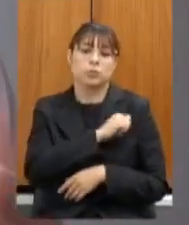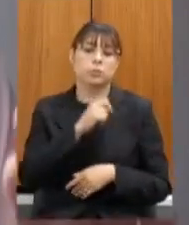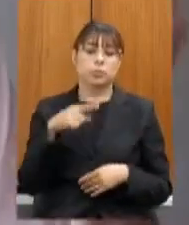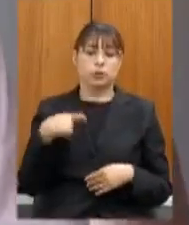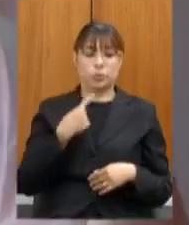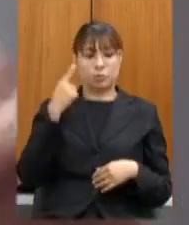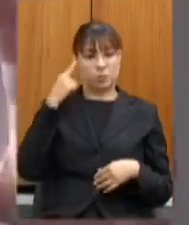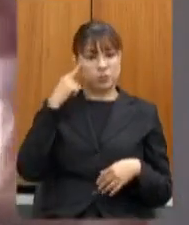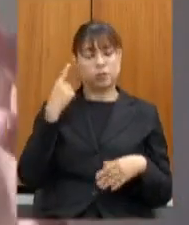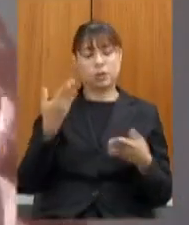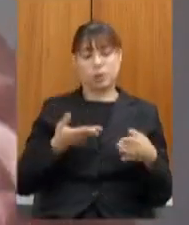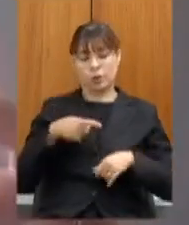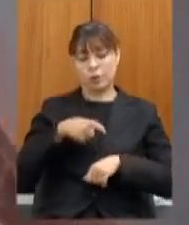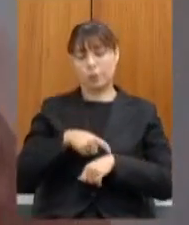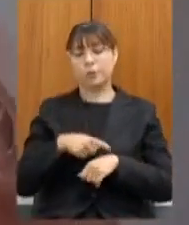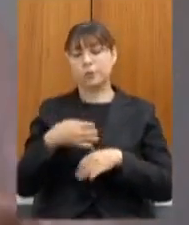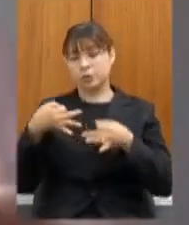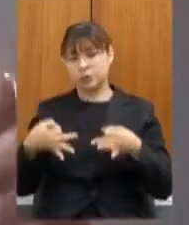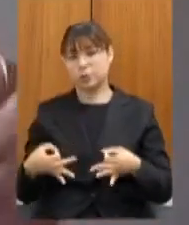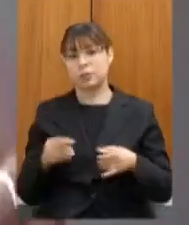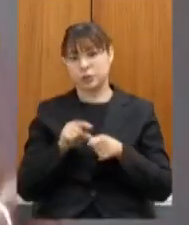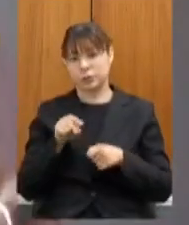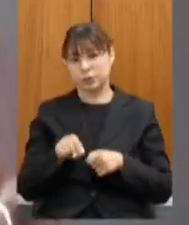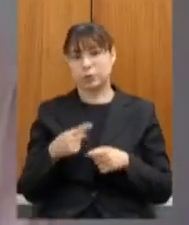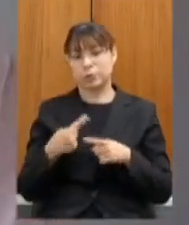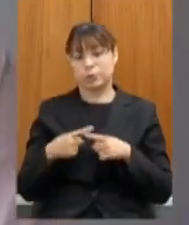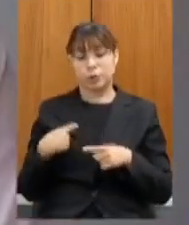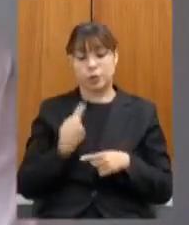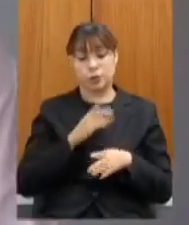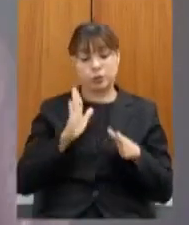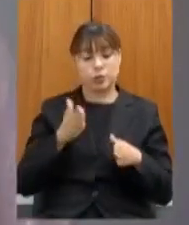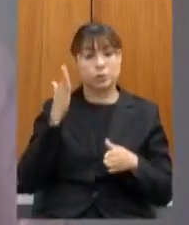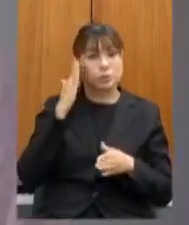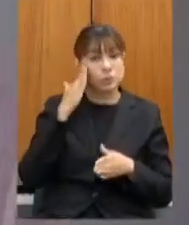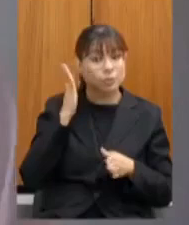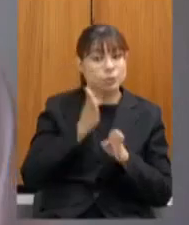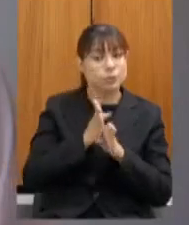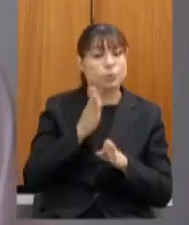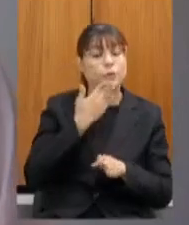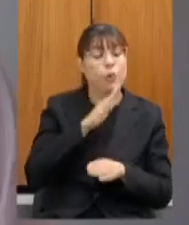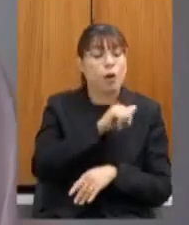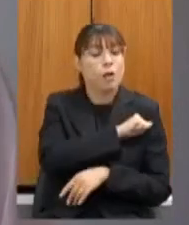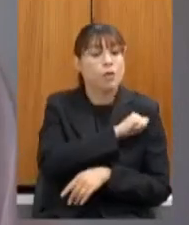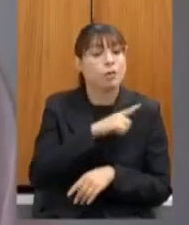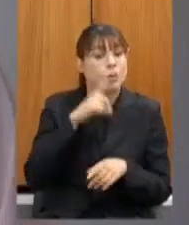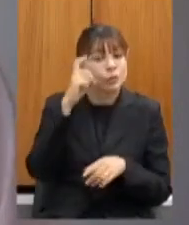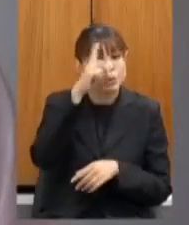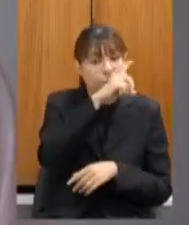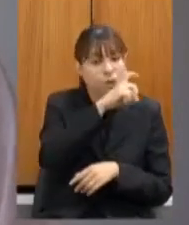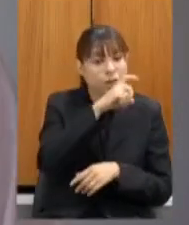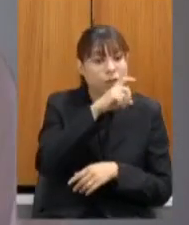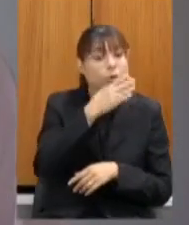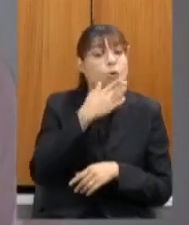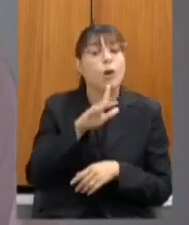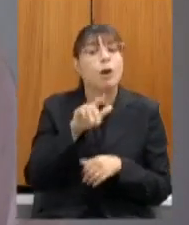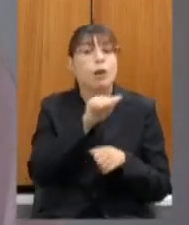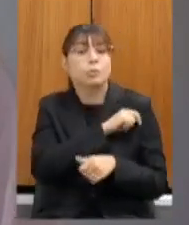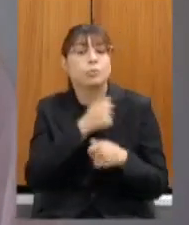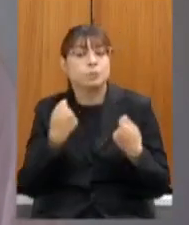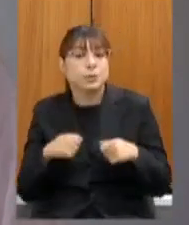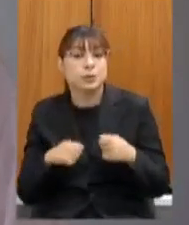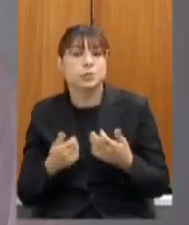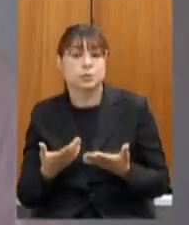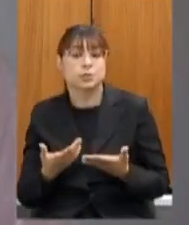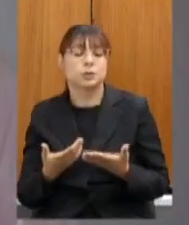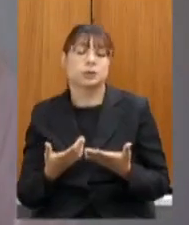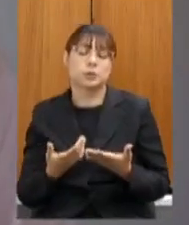justamente porque a gente já sabe qual é o aluno que tem essa dificuldade precisa e caminhar